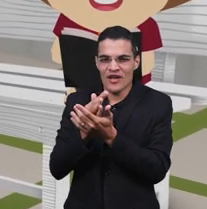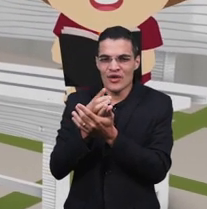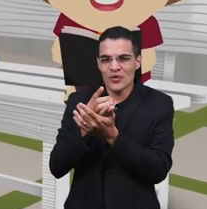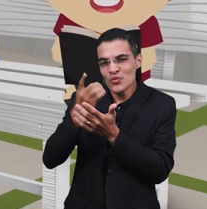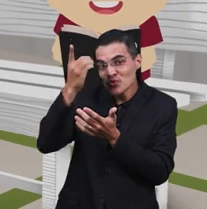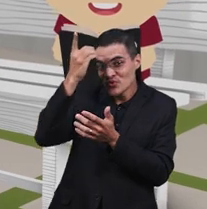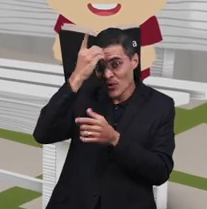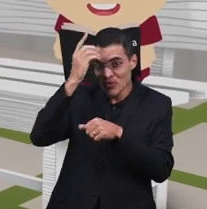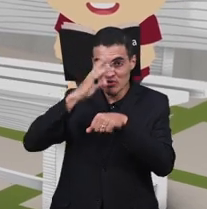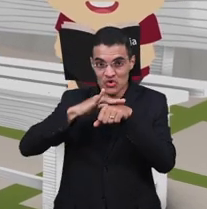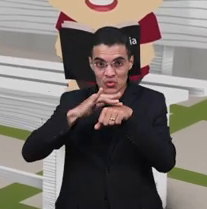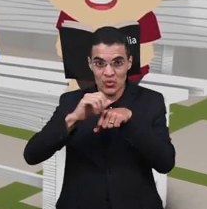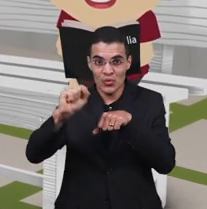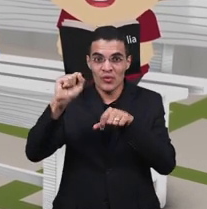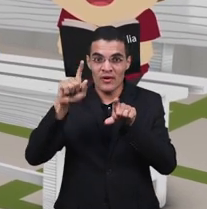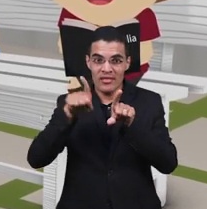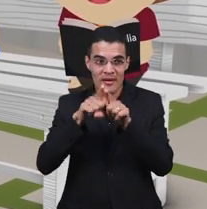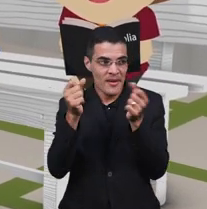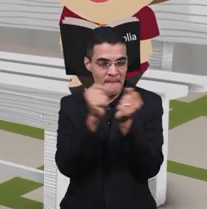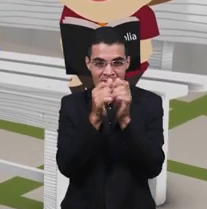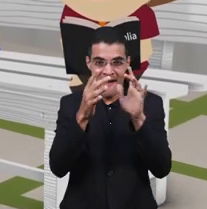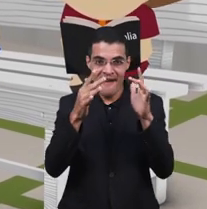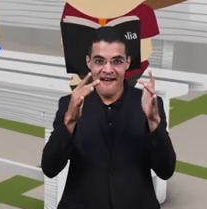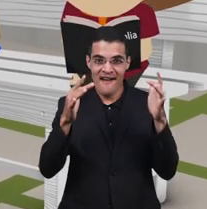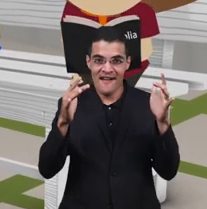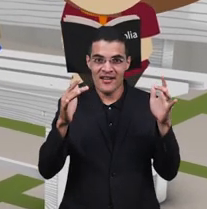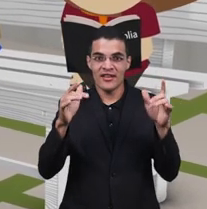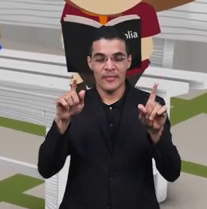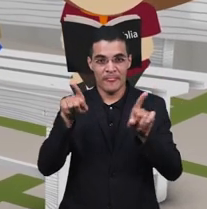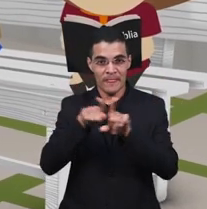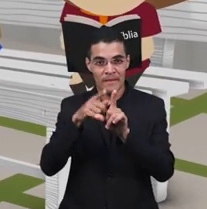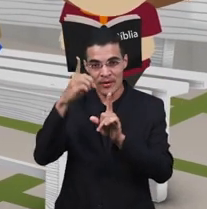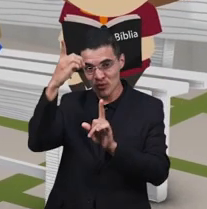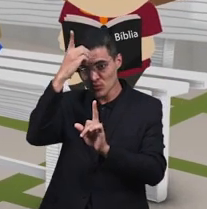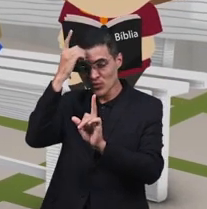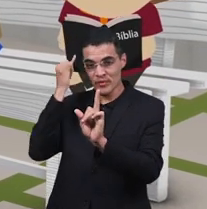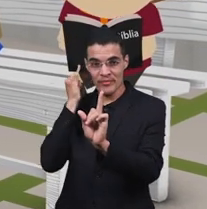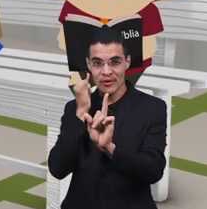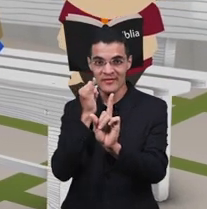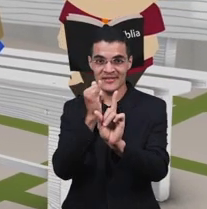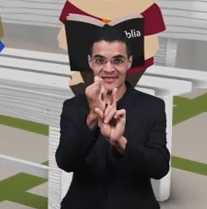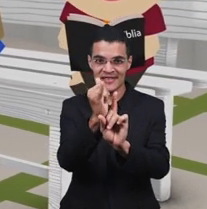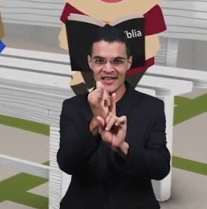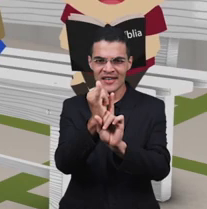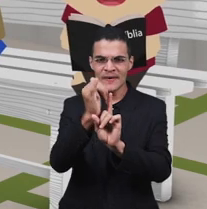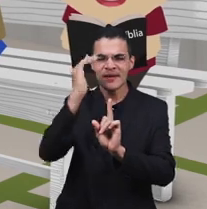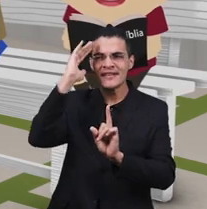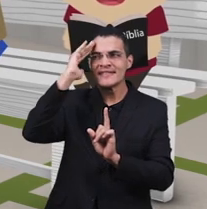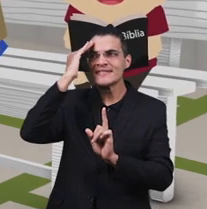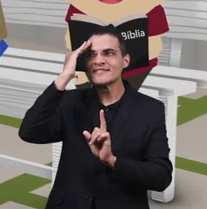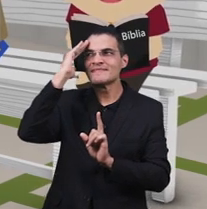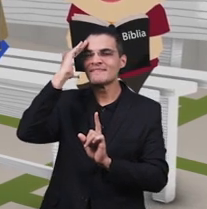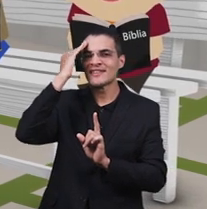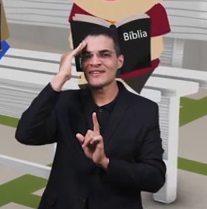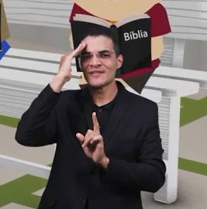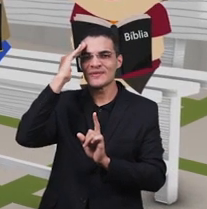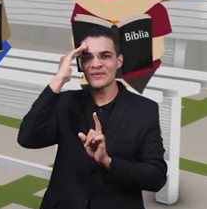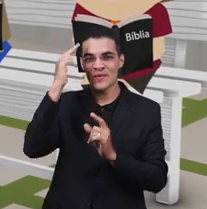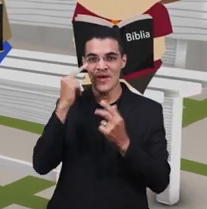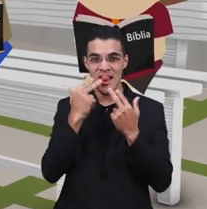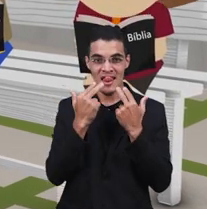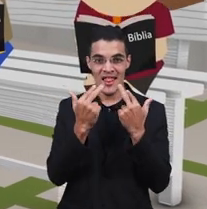Luz e cora e maravilhas Profecias de